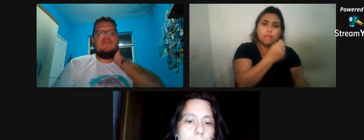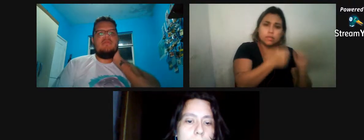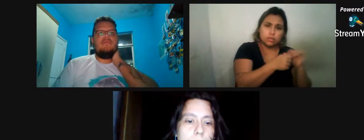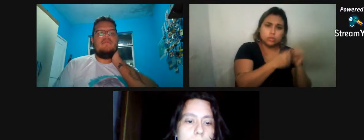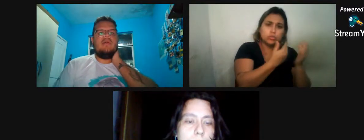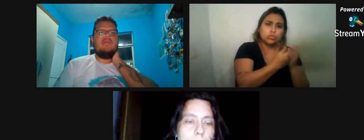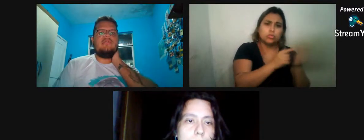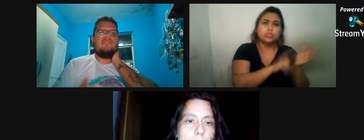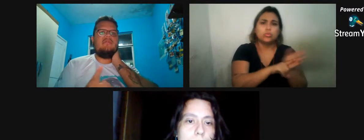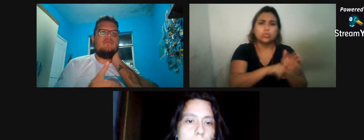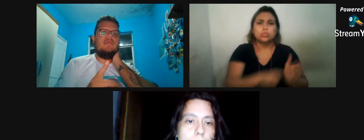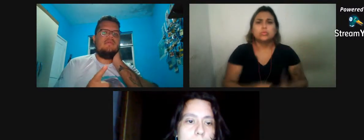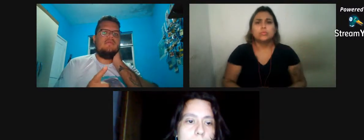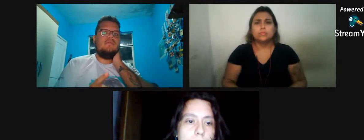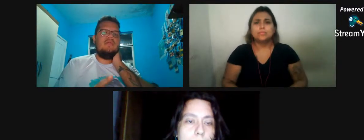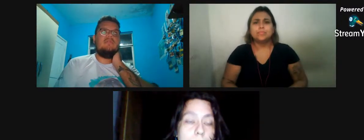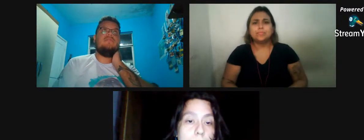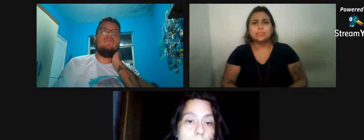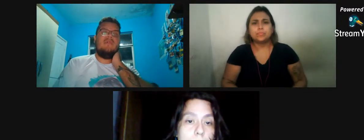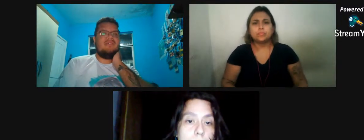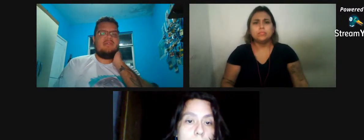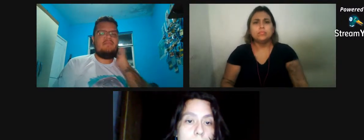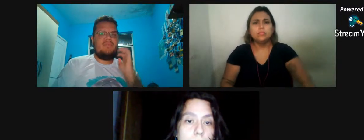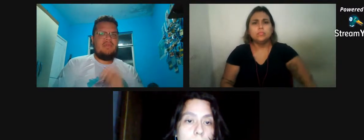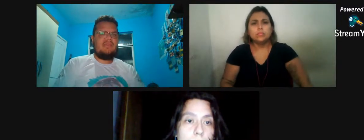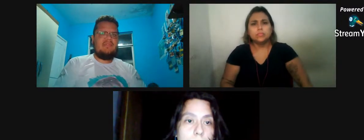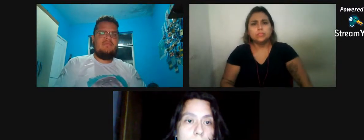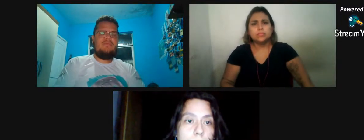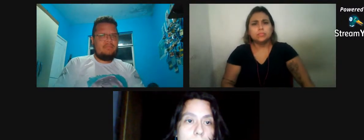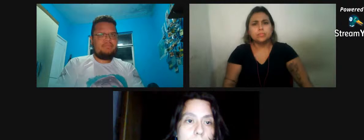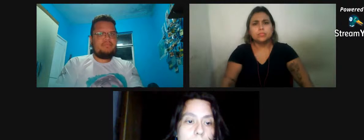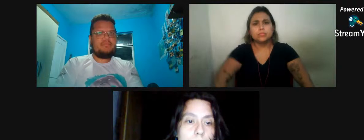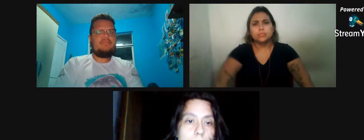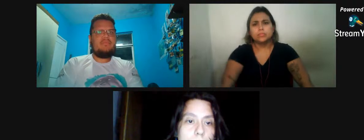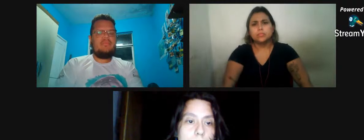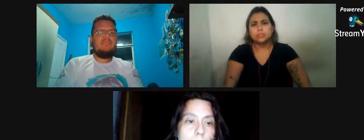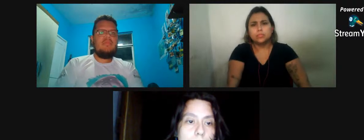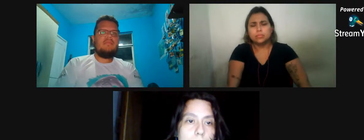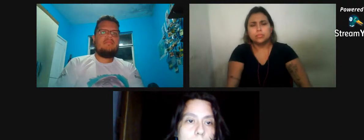diferenciação dos bichos no Ganges e no rio Hindu, eu acho que é em português Hindu.